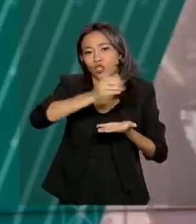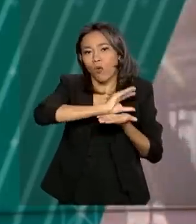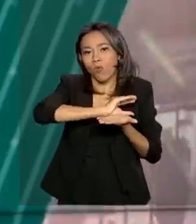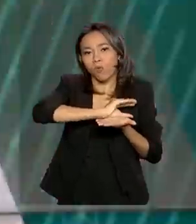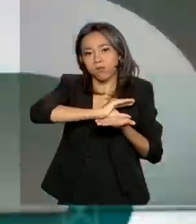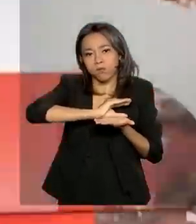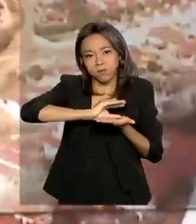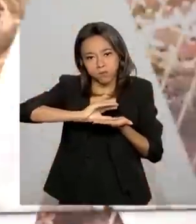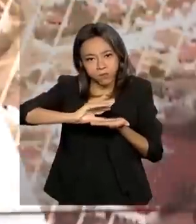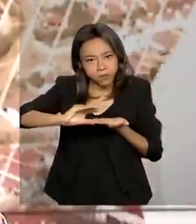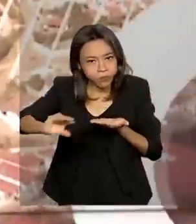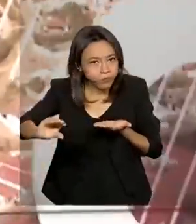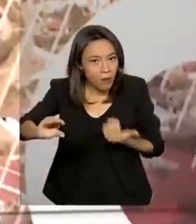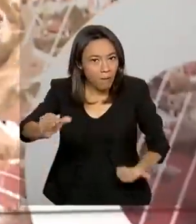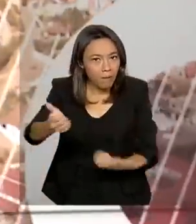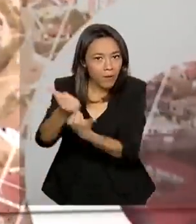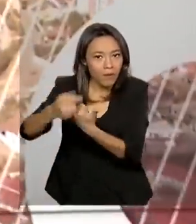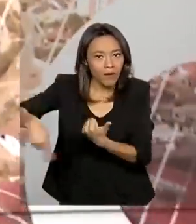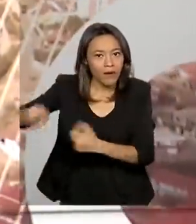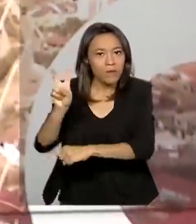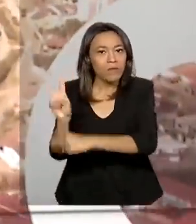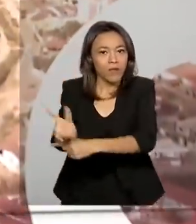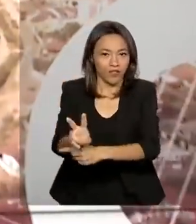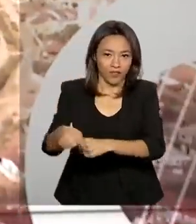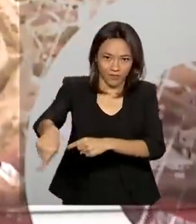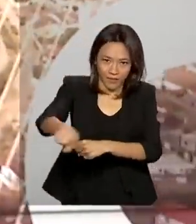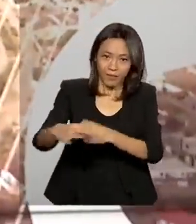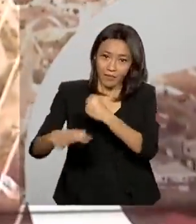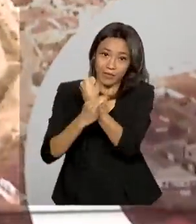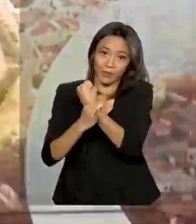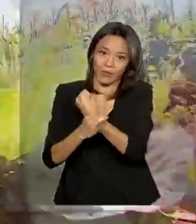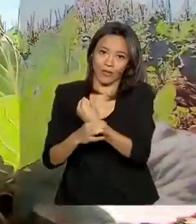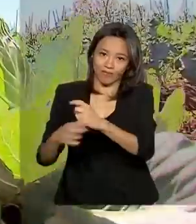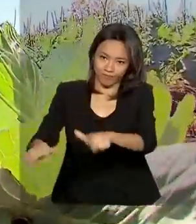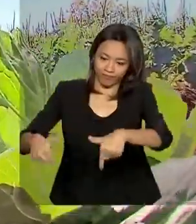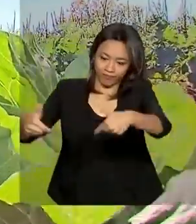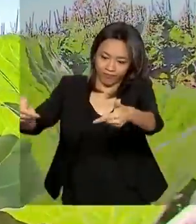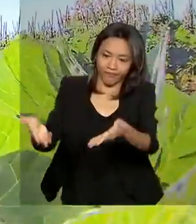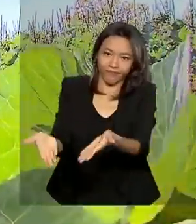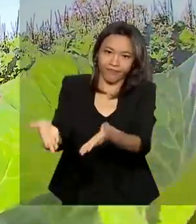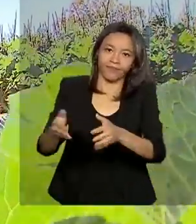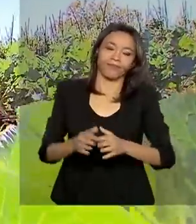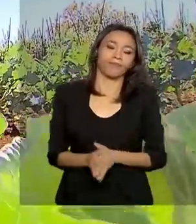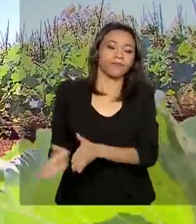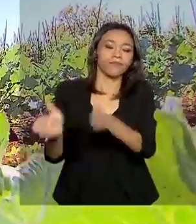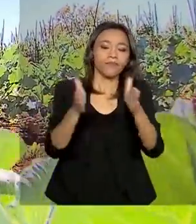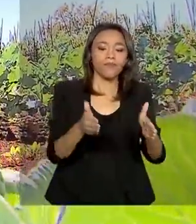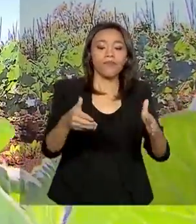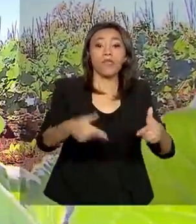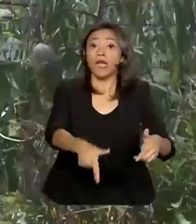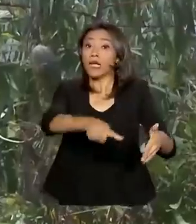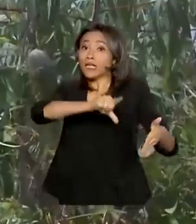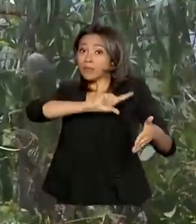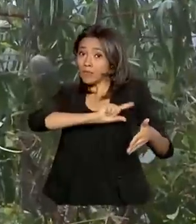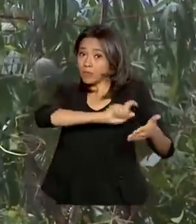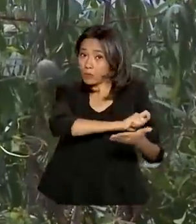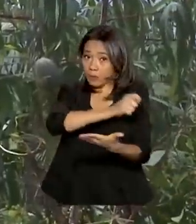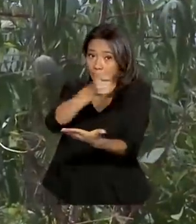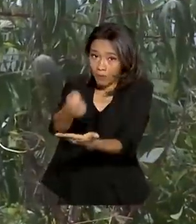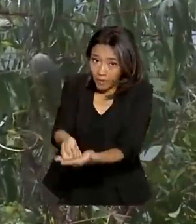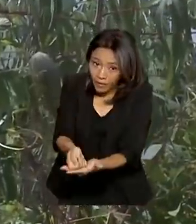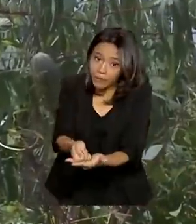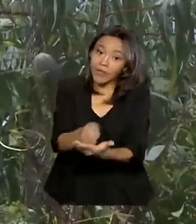de crédito e antecipação do Garantia Safra. A antecipação do pagamento do Garantia Safra